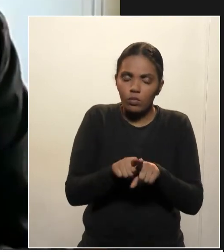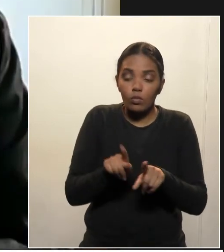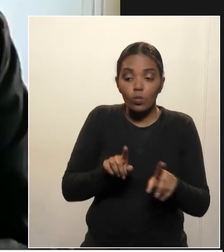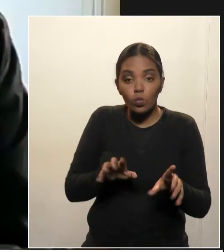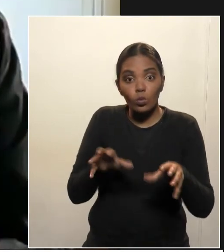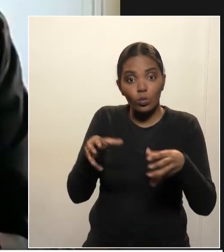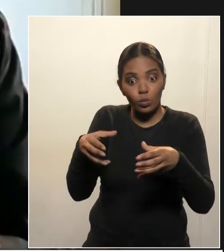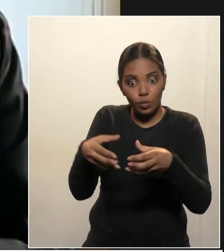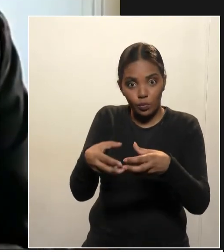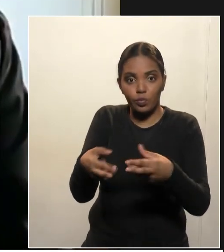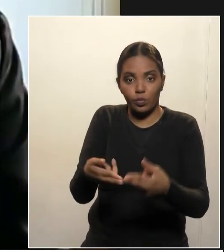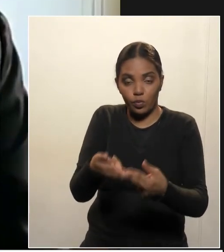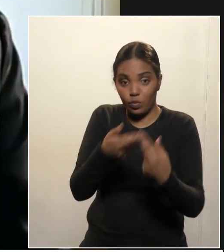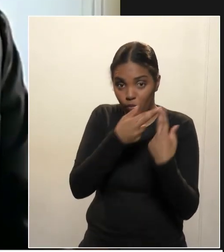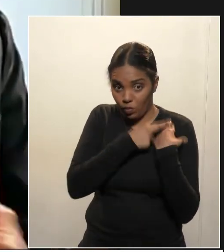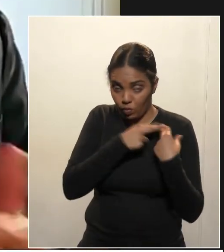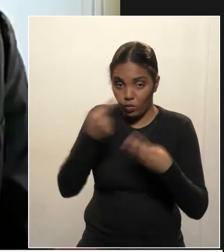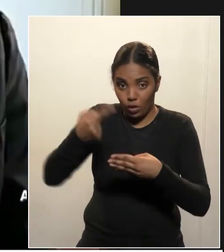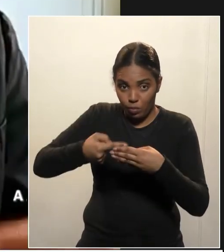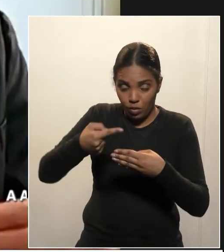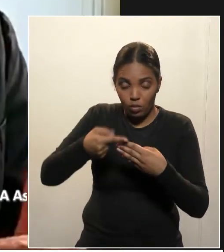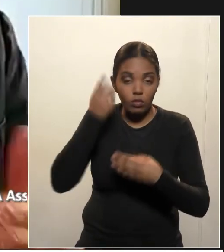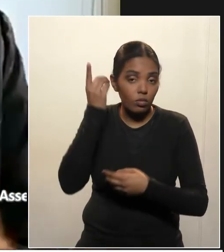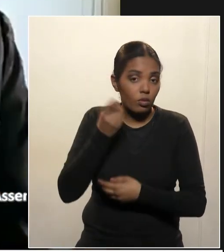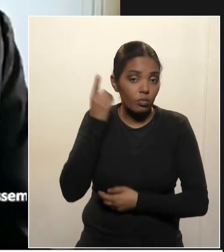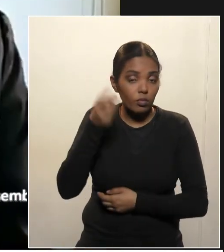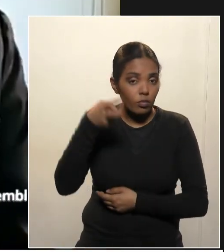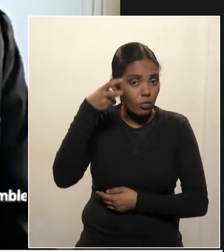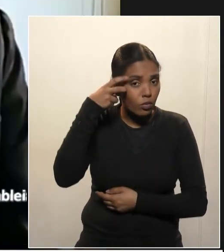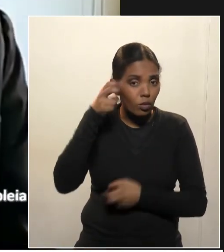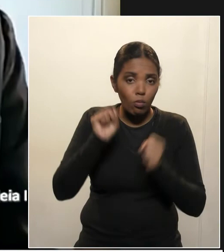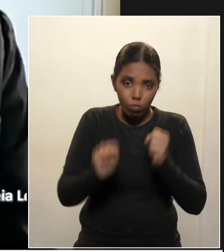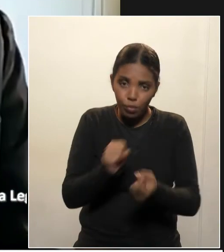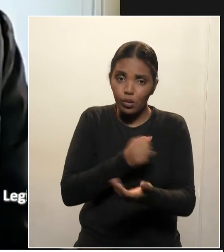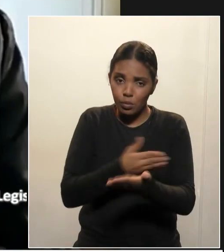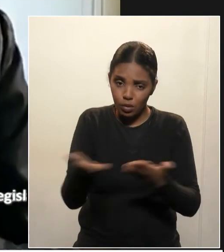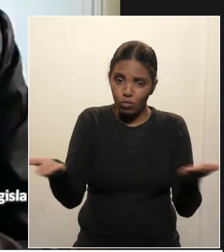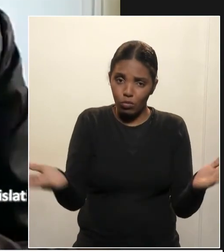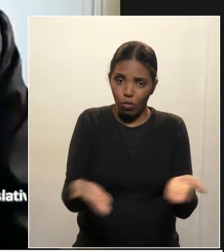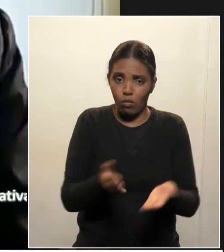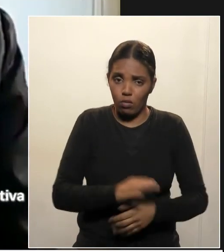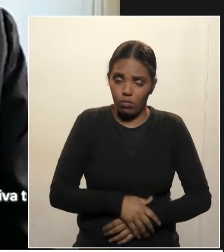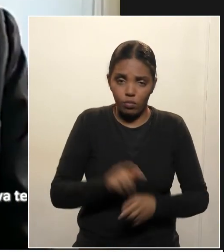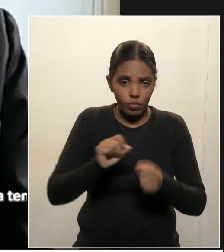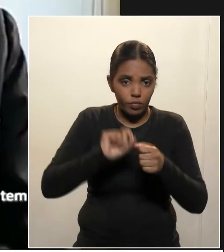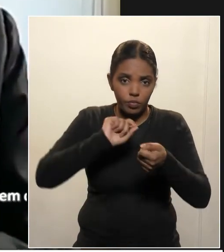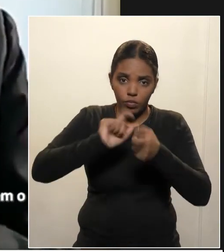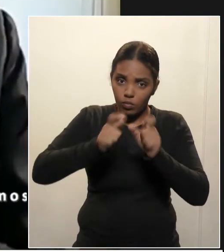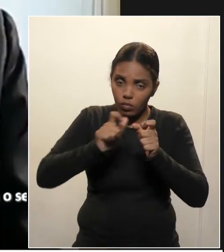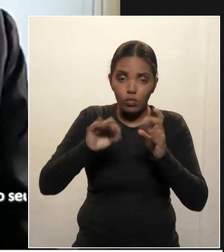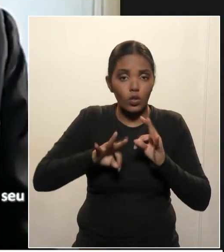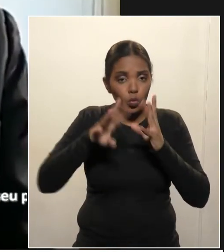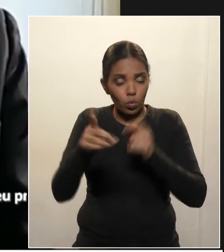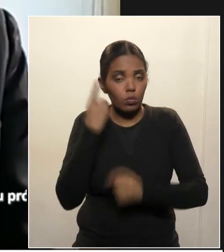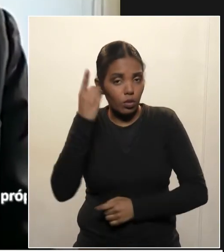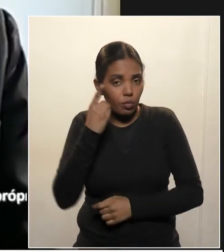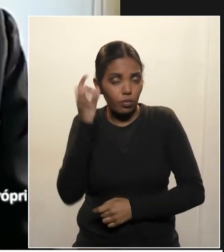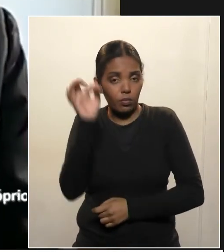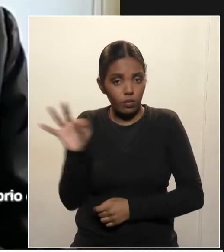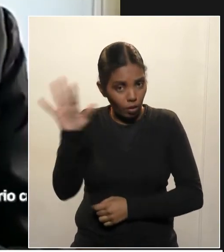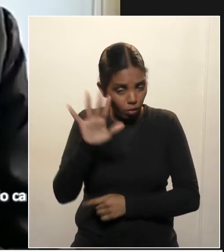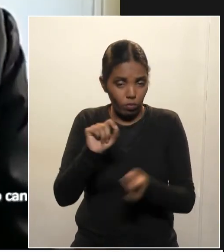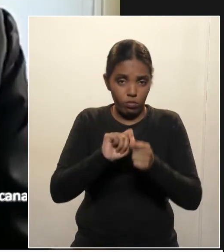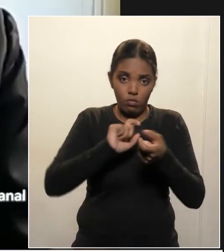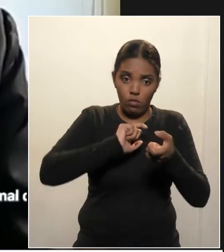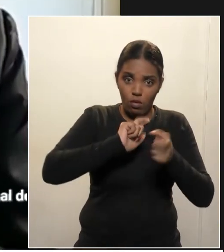parlamentar, para o deputado Arilson, que nós poderíamos começar já, fazer uma reunião com todos os deputados federais, com todos os deputados estaduais,